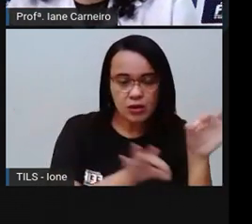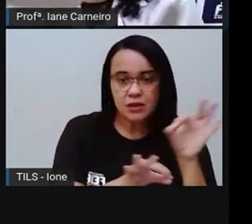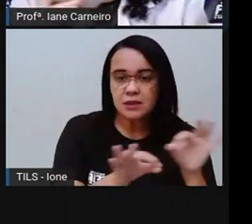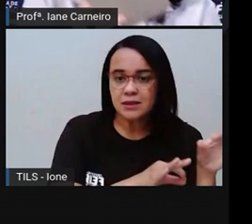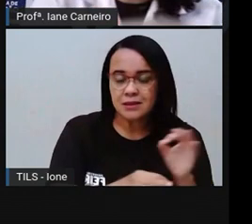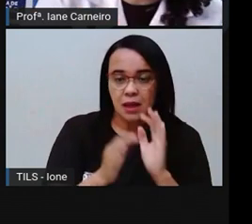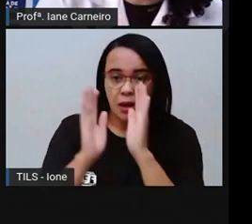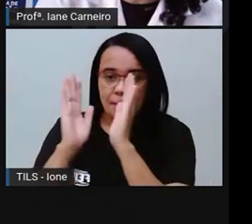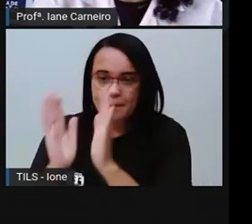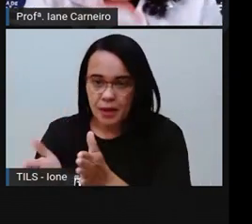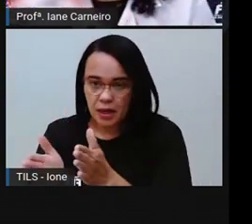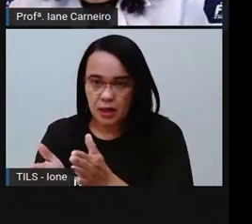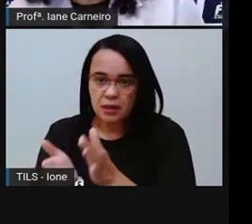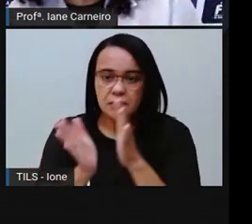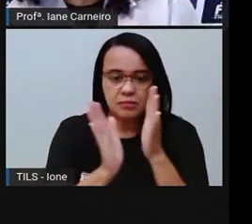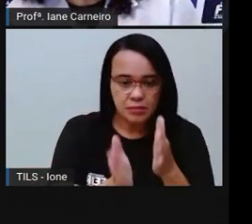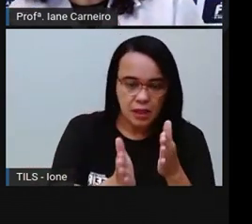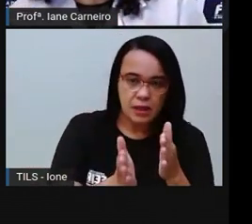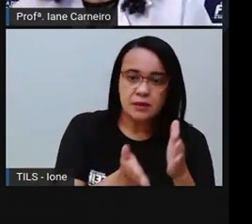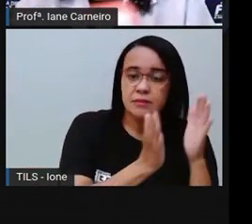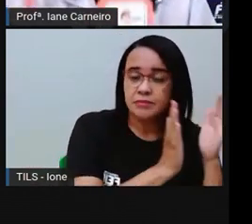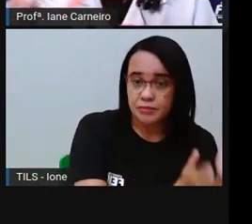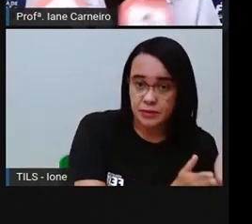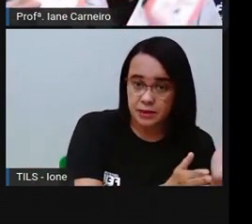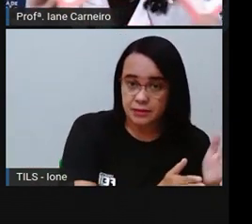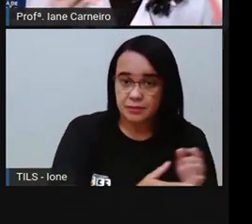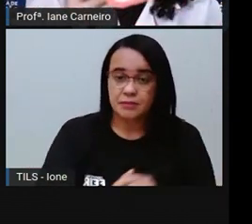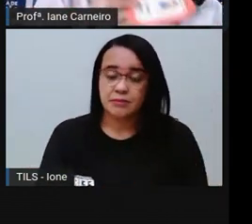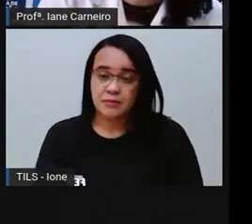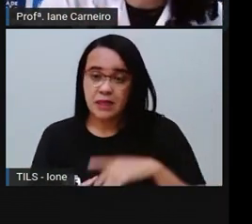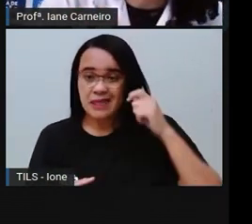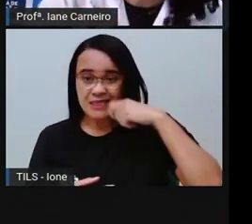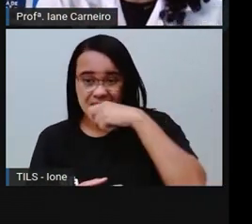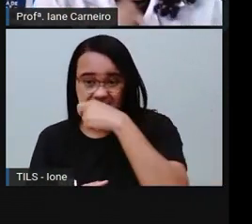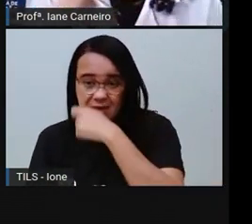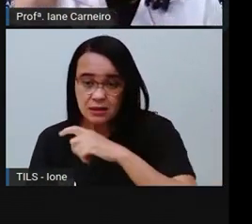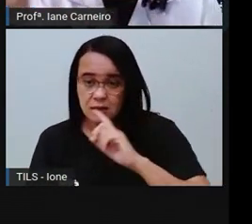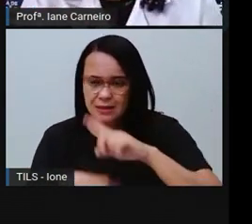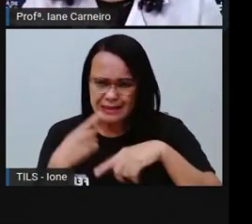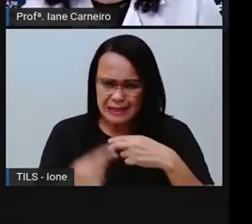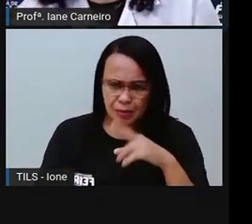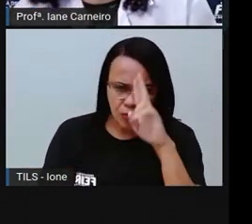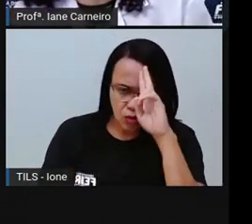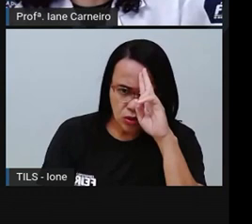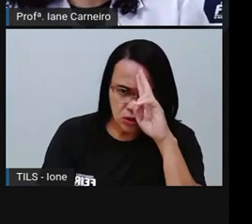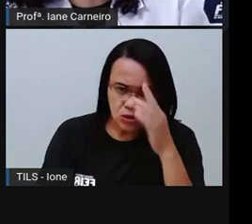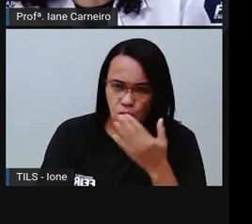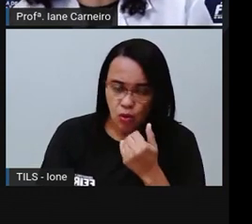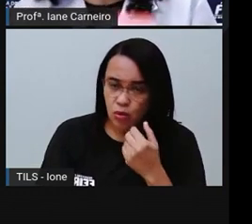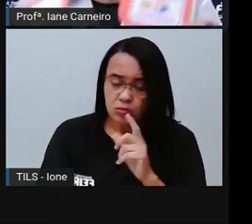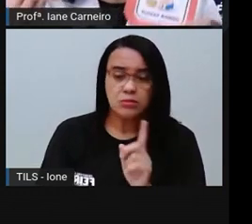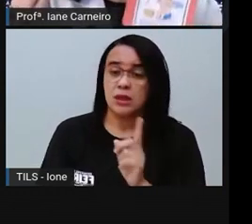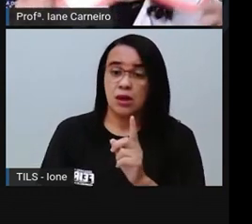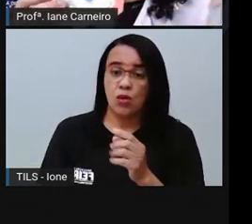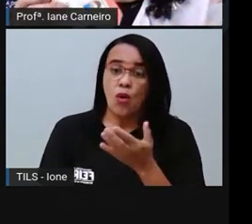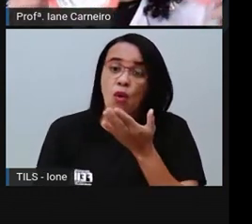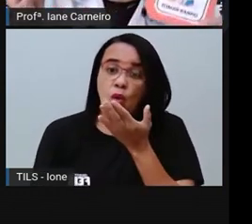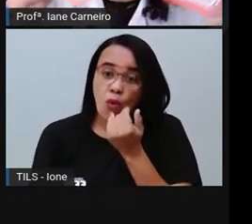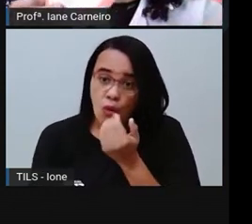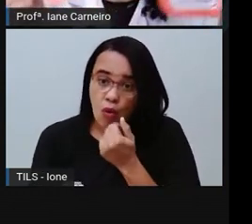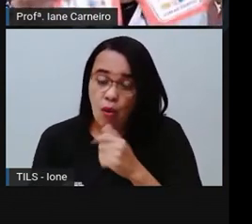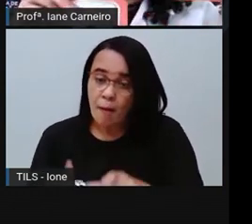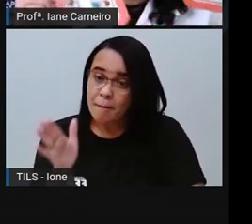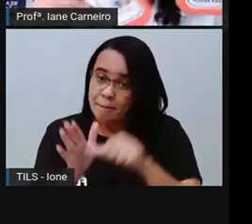não escovo o dente pra depois almoçar, né? Primeiro eu almoço, pra depois escovar o dente, né? Então, tem uma